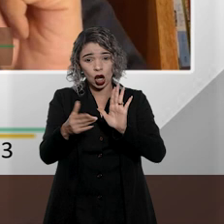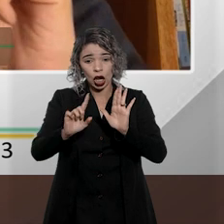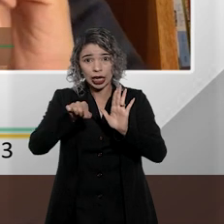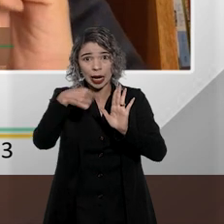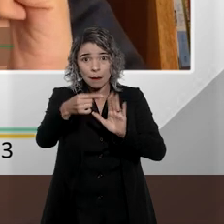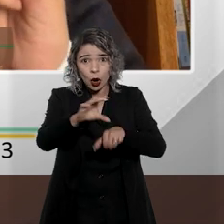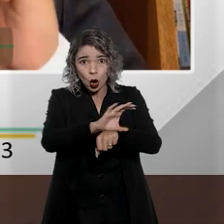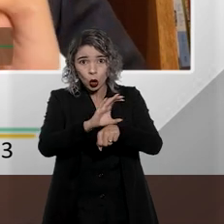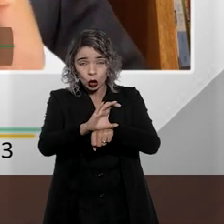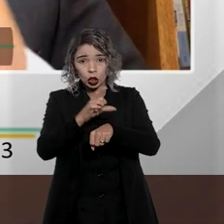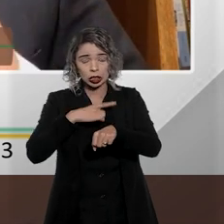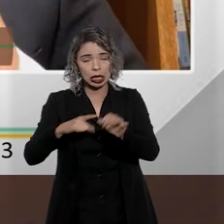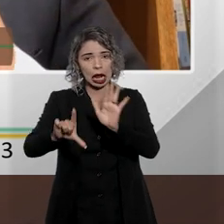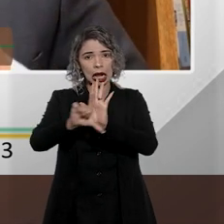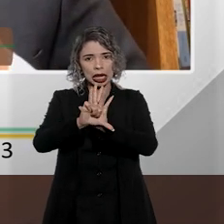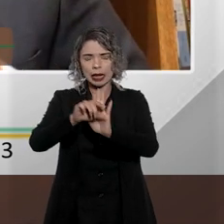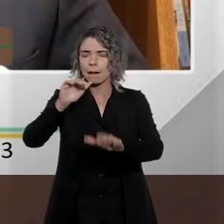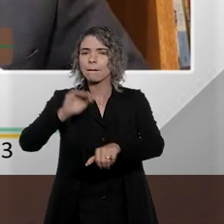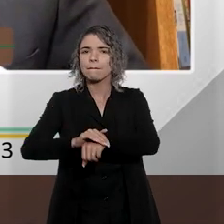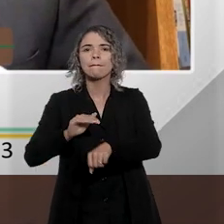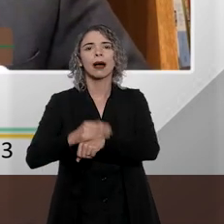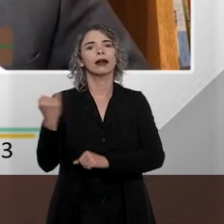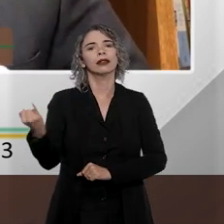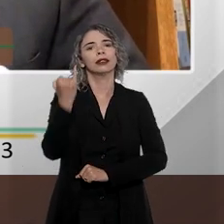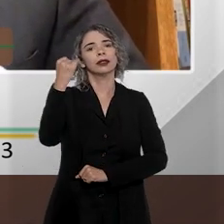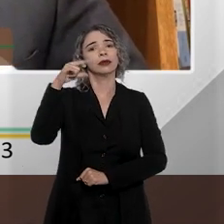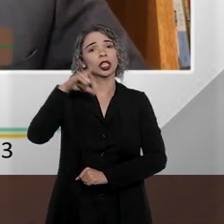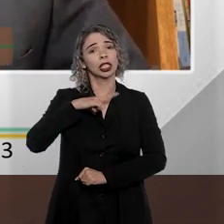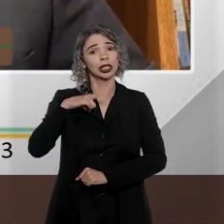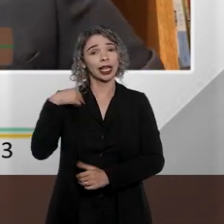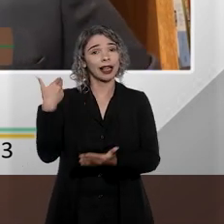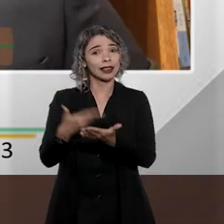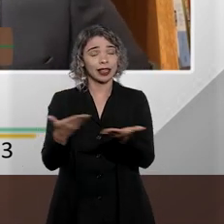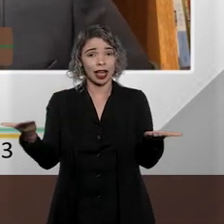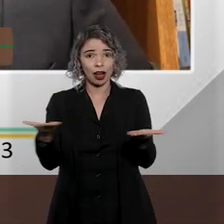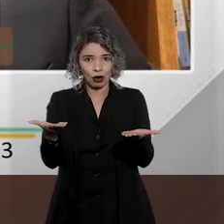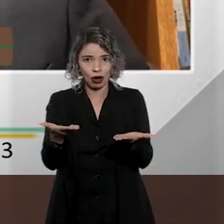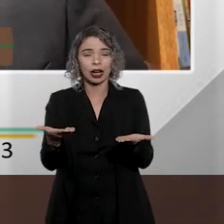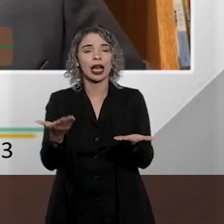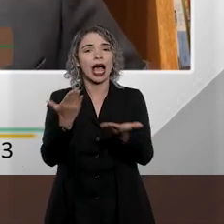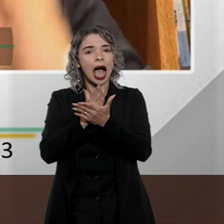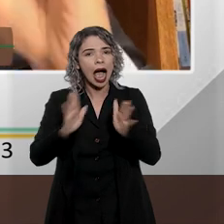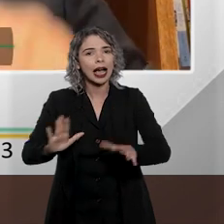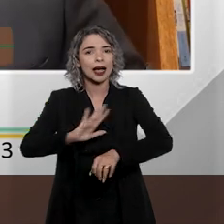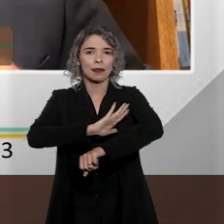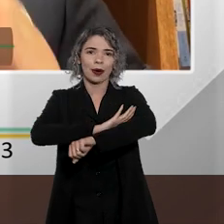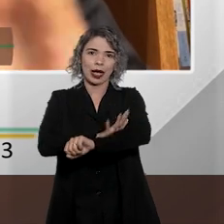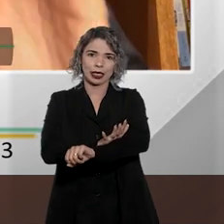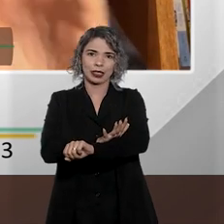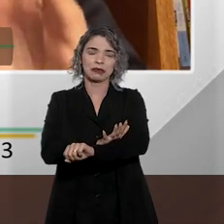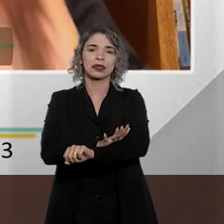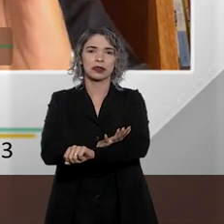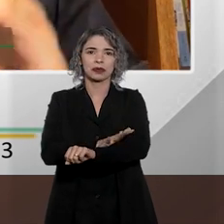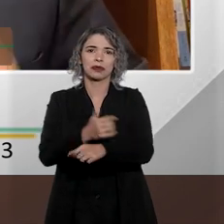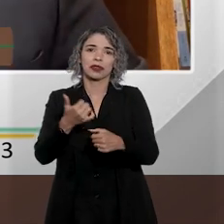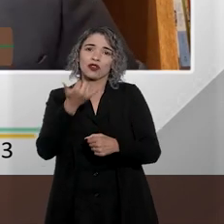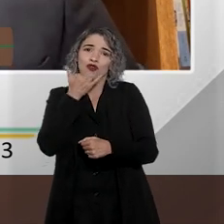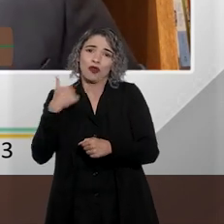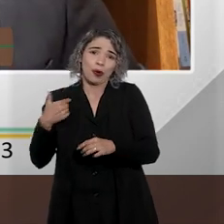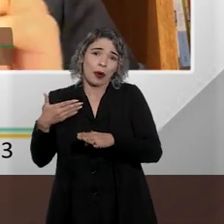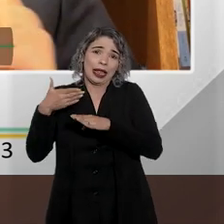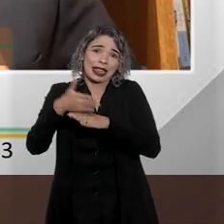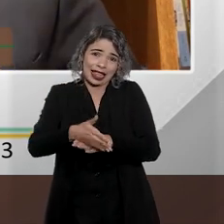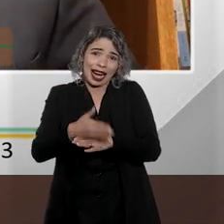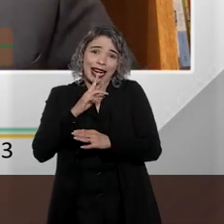depois da Constituição, considero a lei mais importante que nós temos até o momento no combate ao racismo. Eu intervi aqui, mas